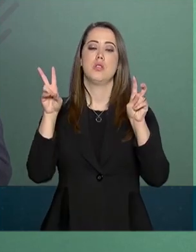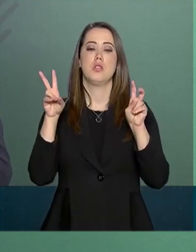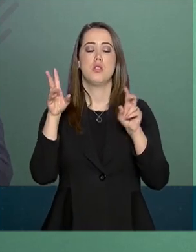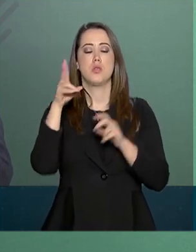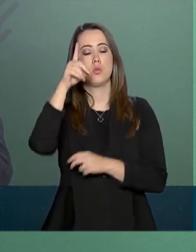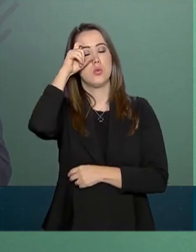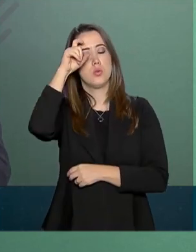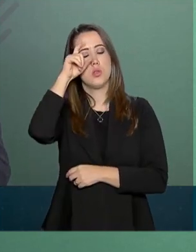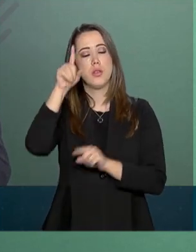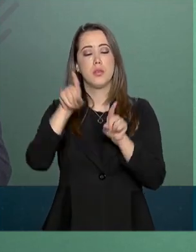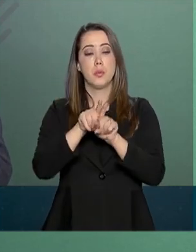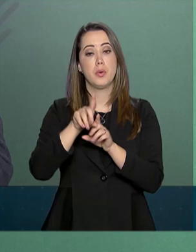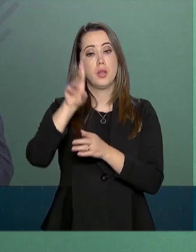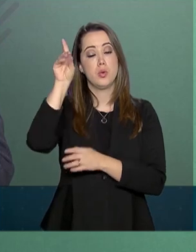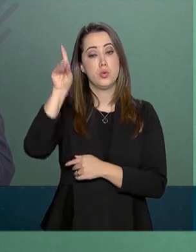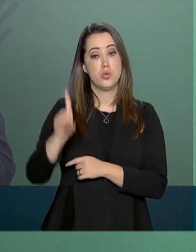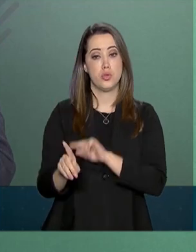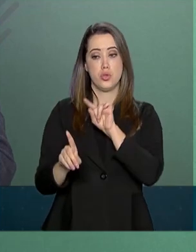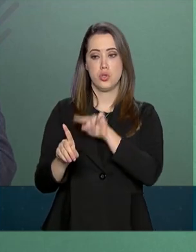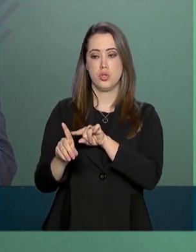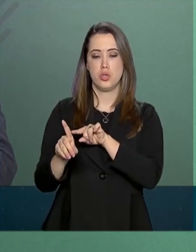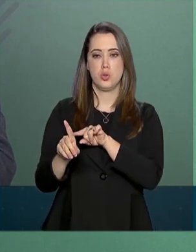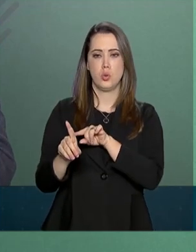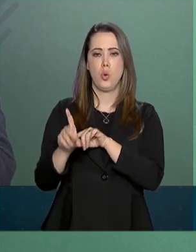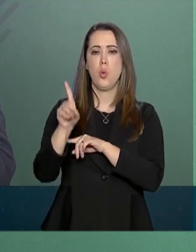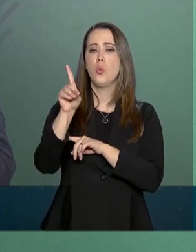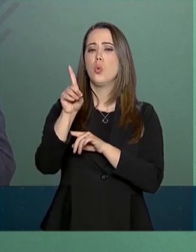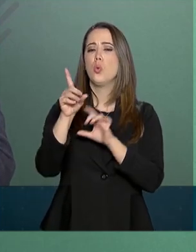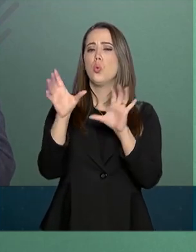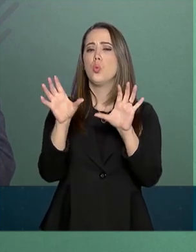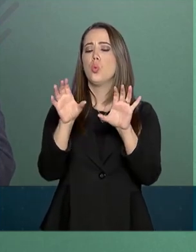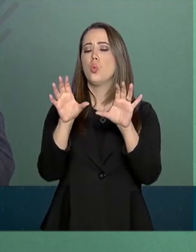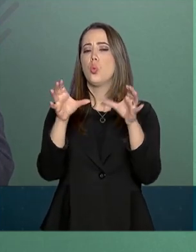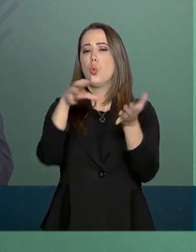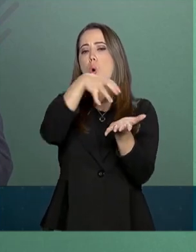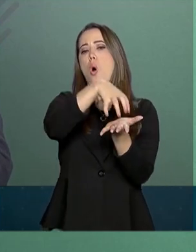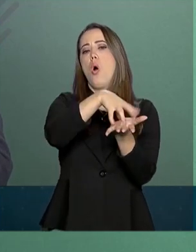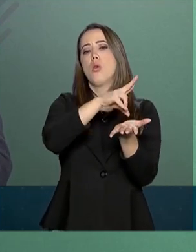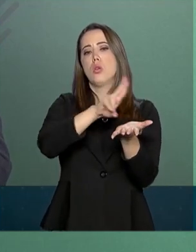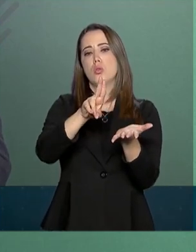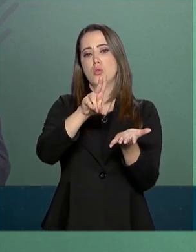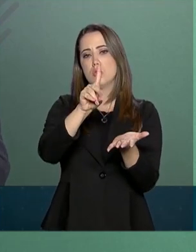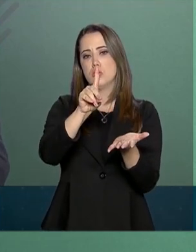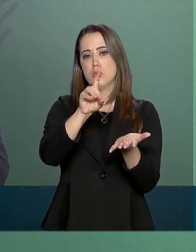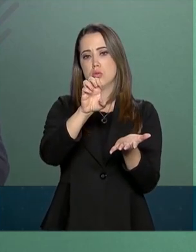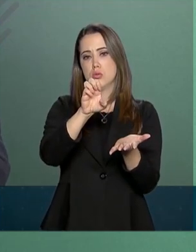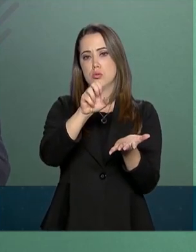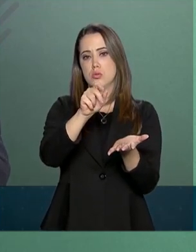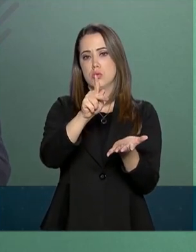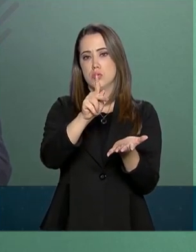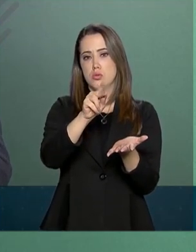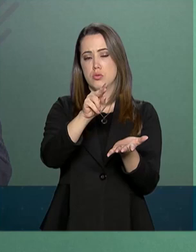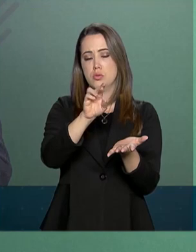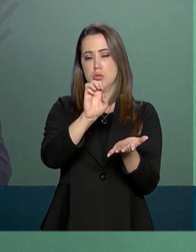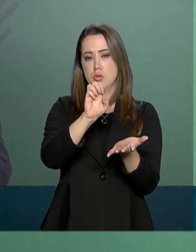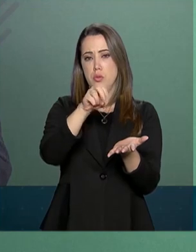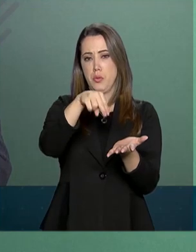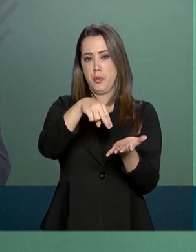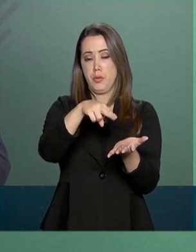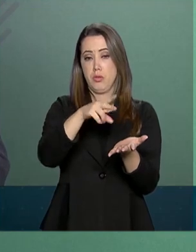DEPEN, Fabiano Bordinhon, realizaram hoje a entrega do selo